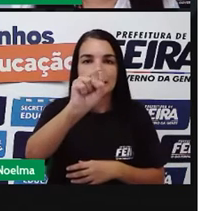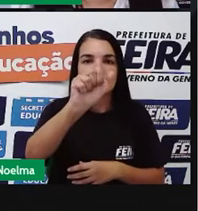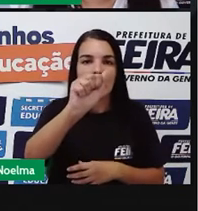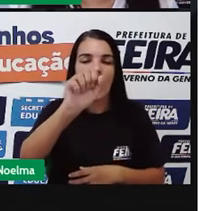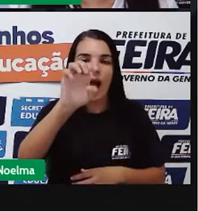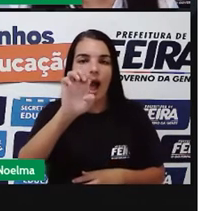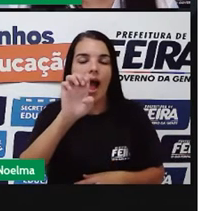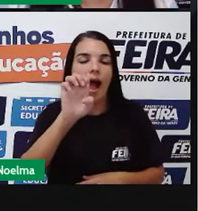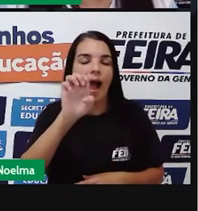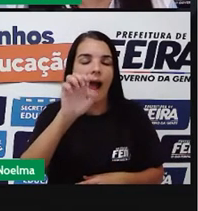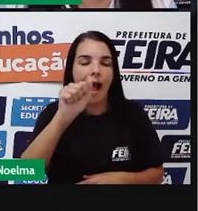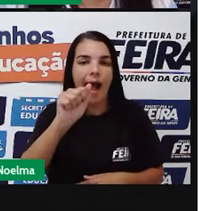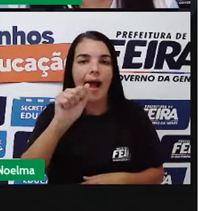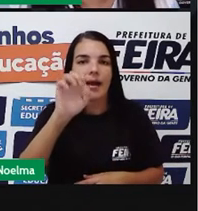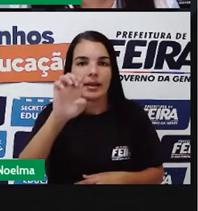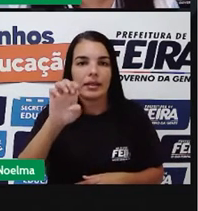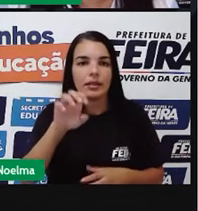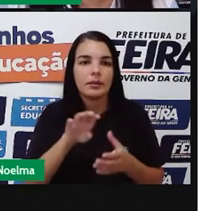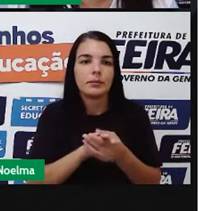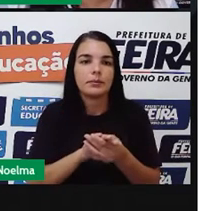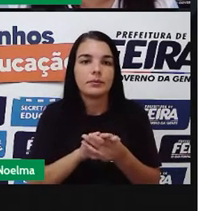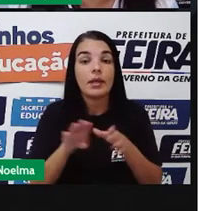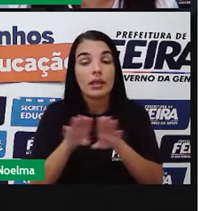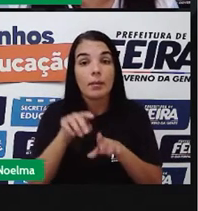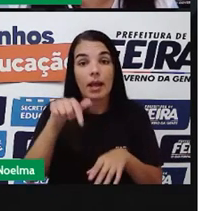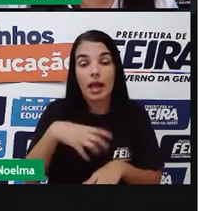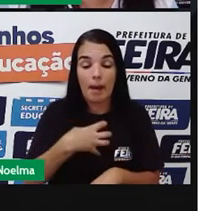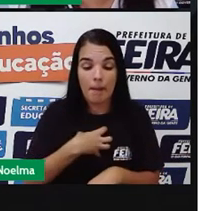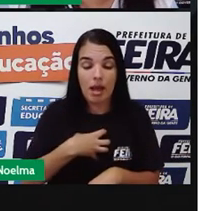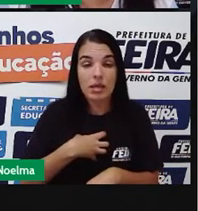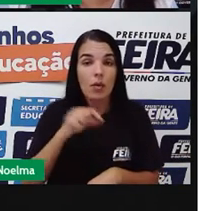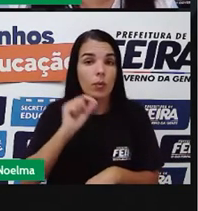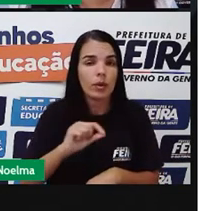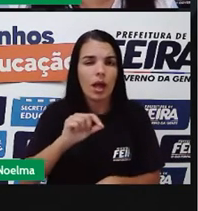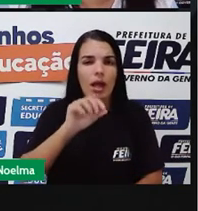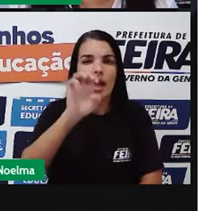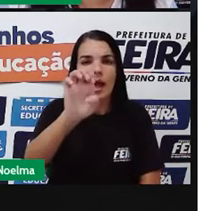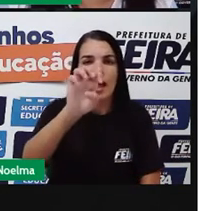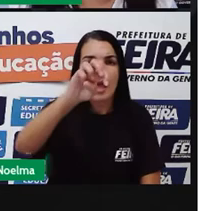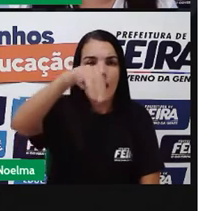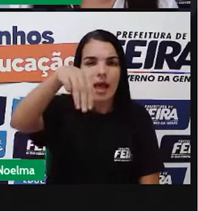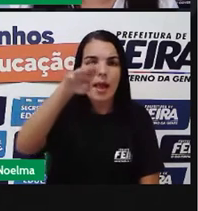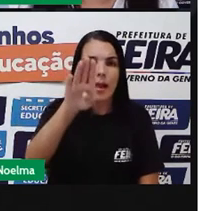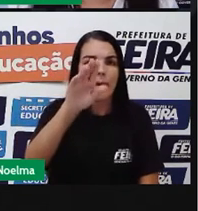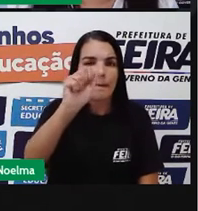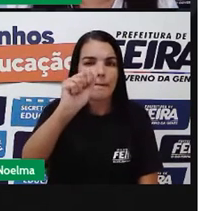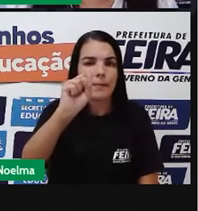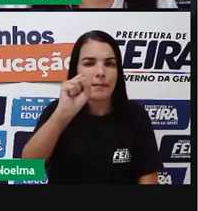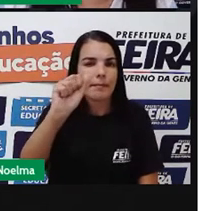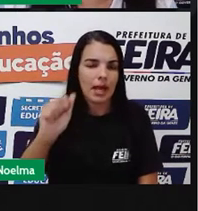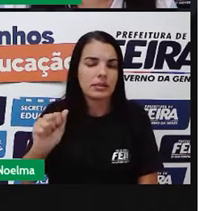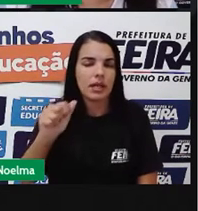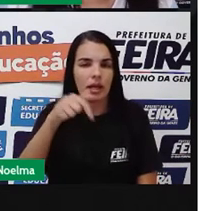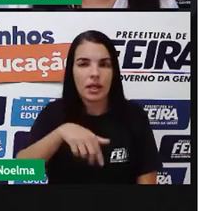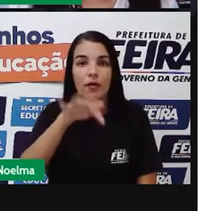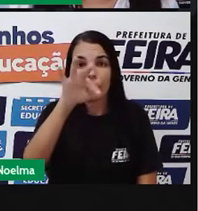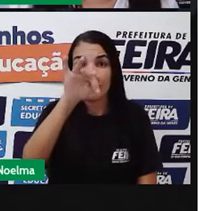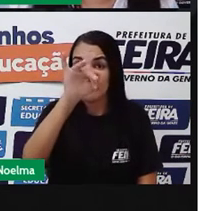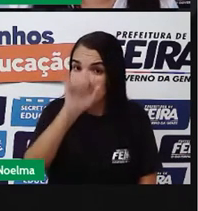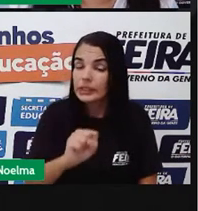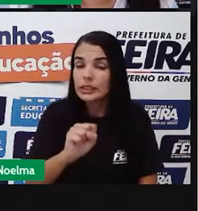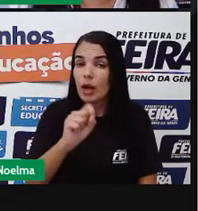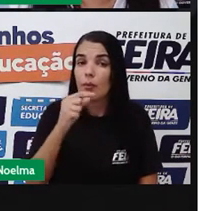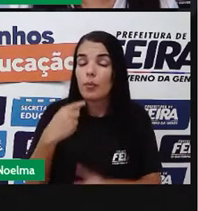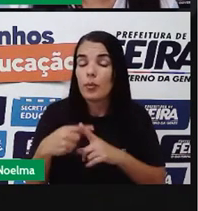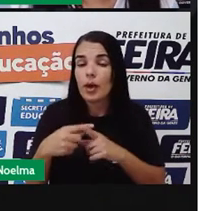Outros locais, nós temos aí, por exemplo, a Embágua, que o caso da cidade de Pereira de Santana. Que é onde ocorre o